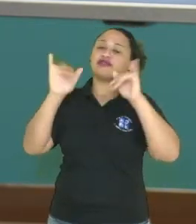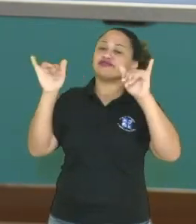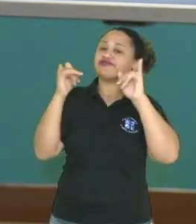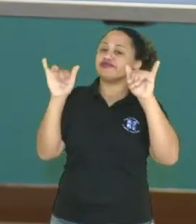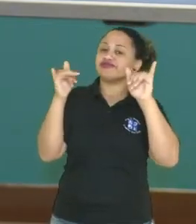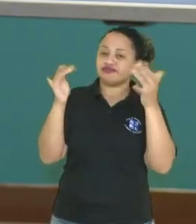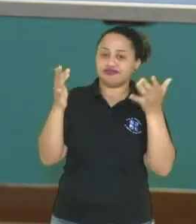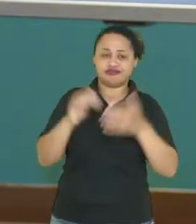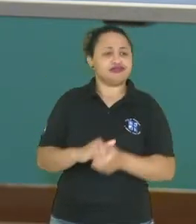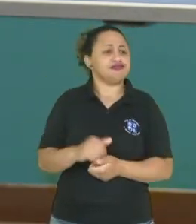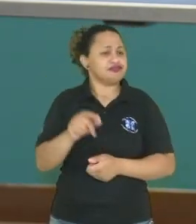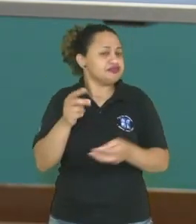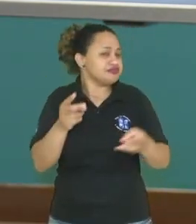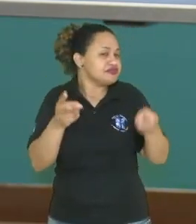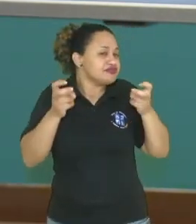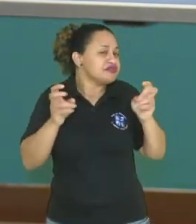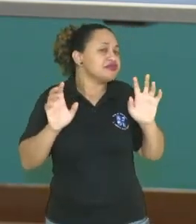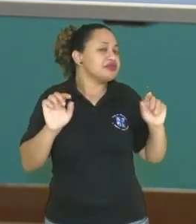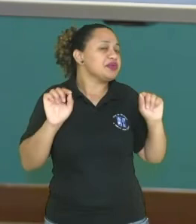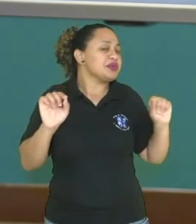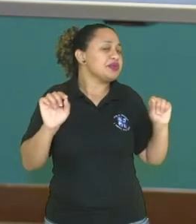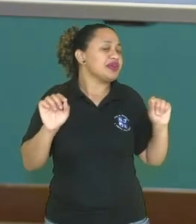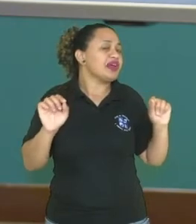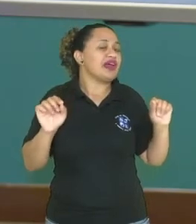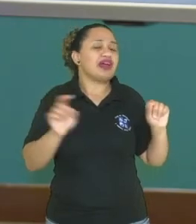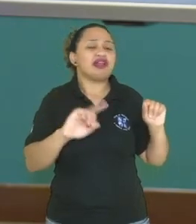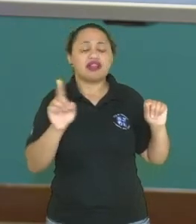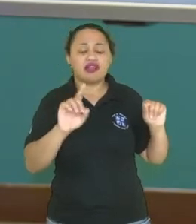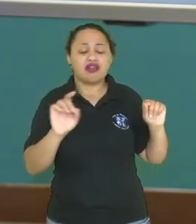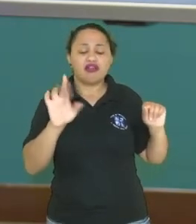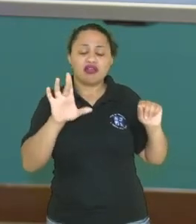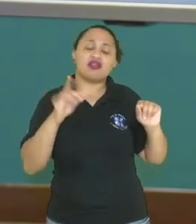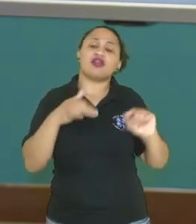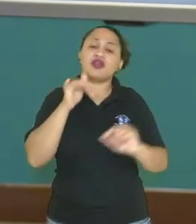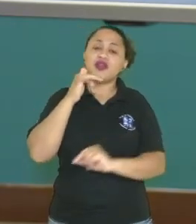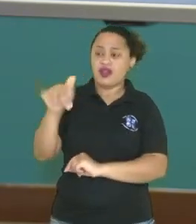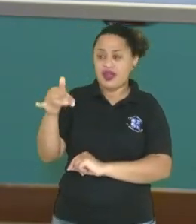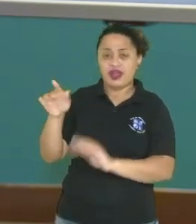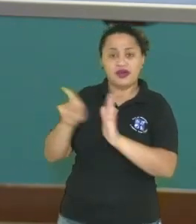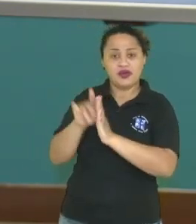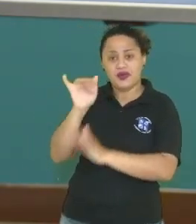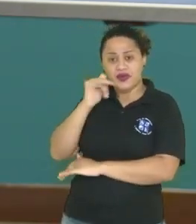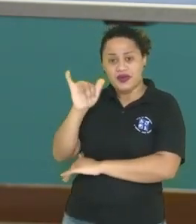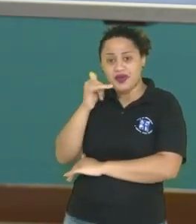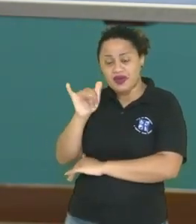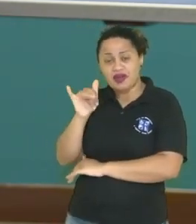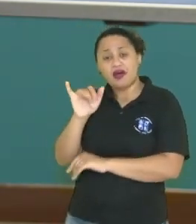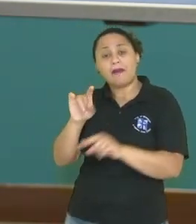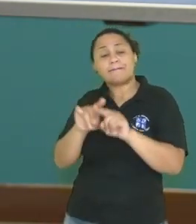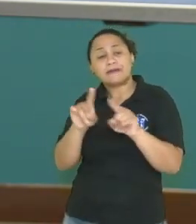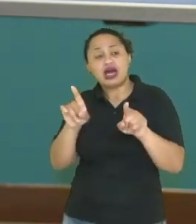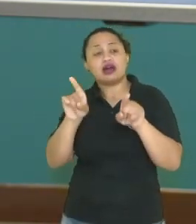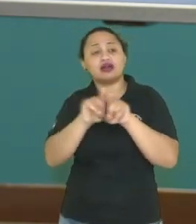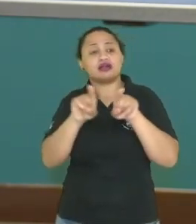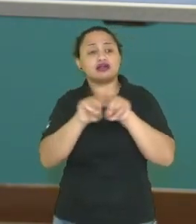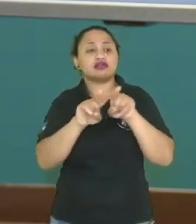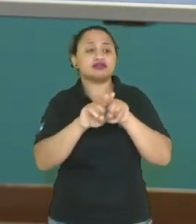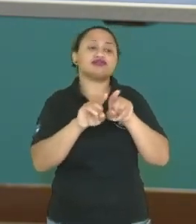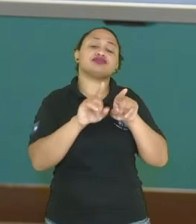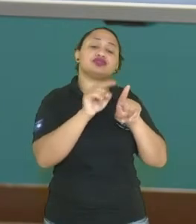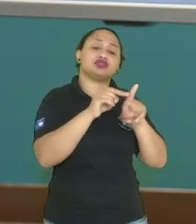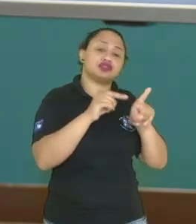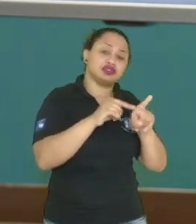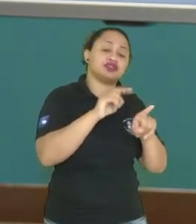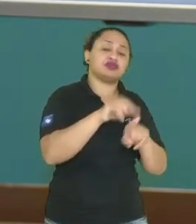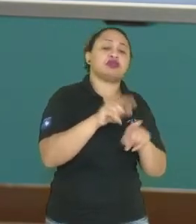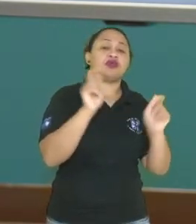que nós não estamos falando só de energia elétrica, mas nós estamos falando de energia